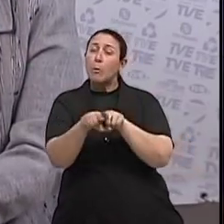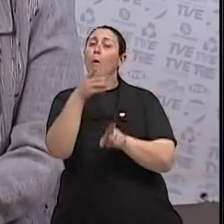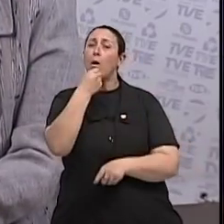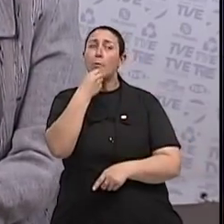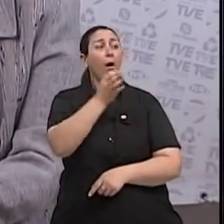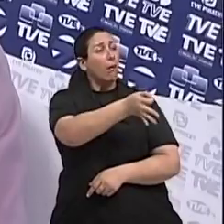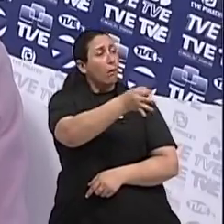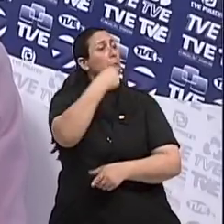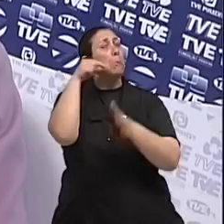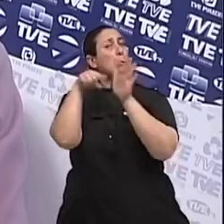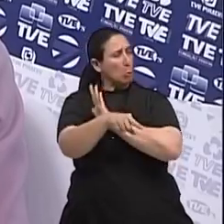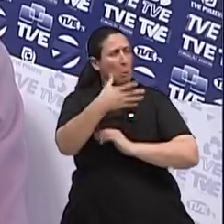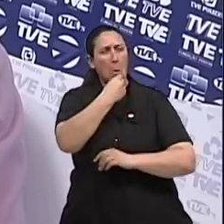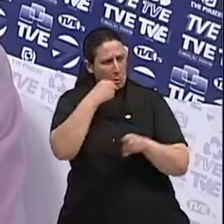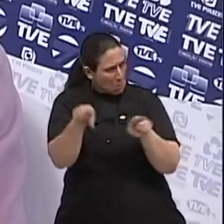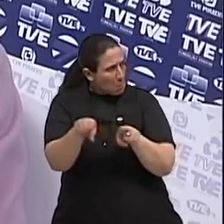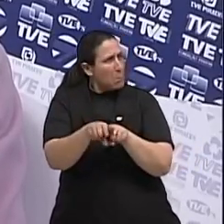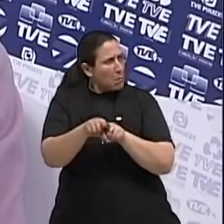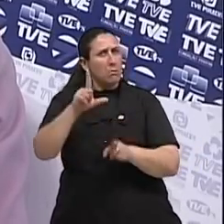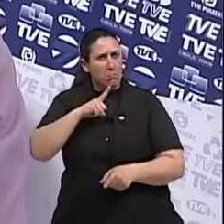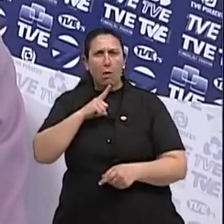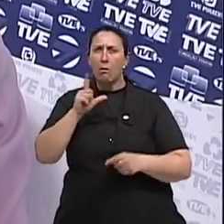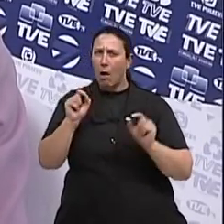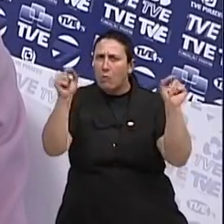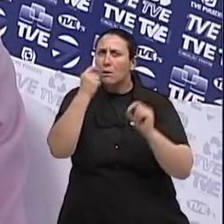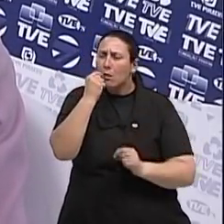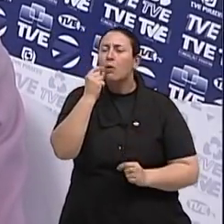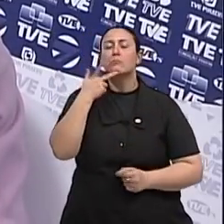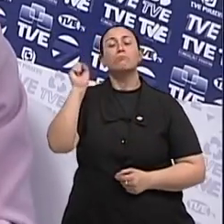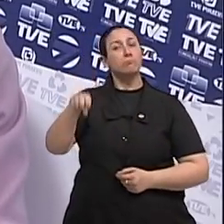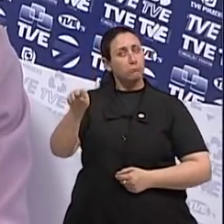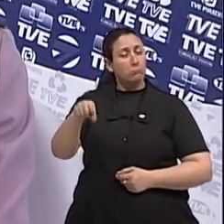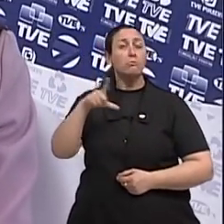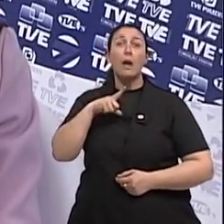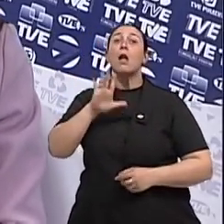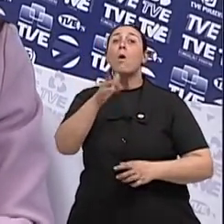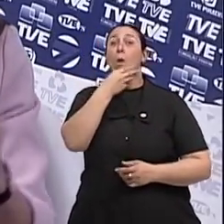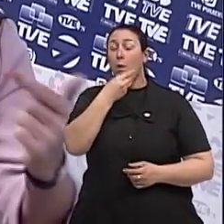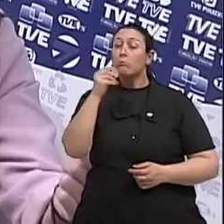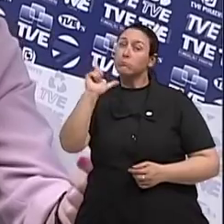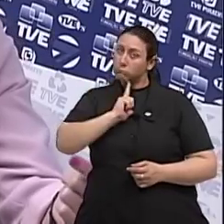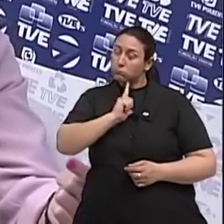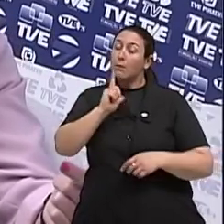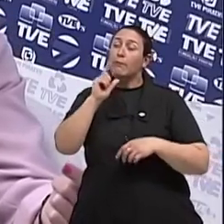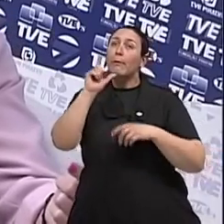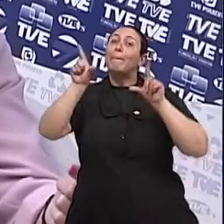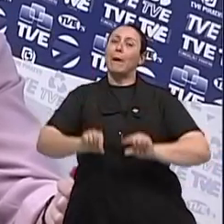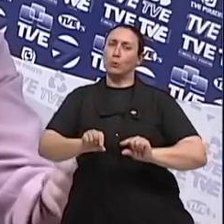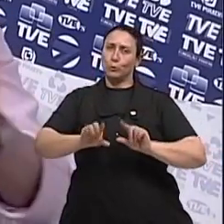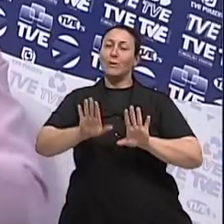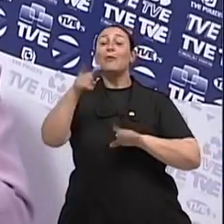perguntou. E o homem tem? O homem também tem risco para ter câncer de mama. Claro que é menor. O risco do homem é muito maior para a